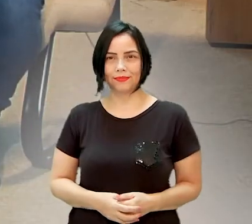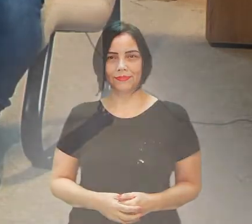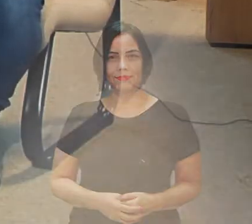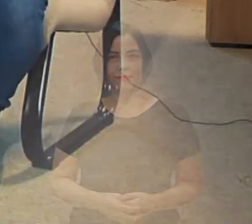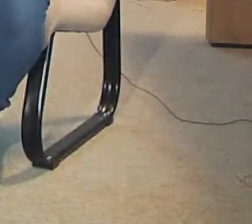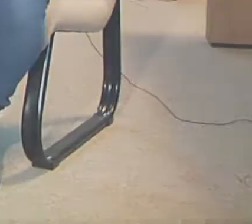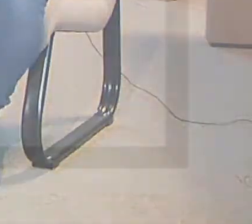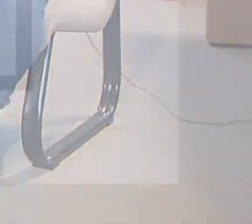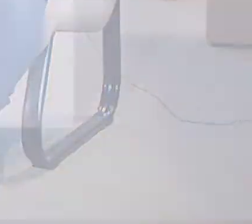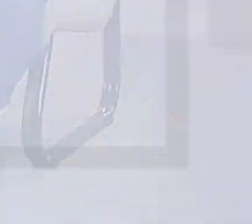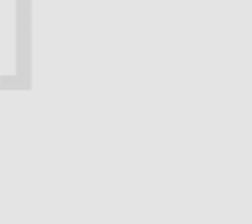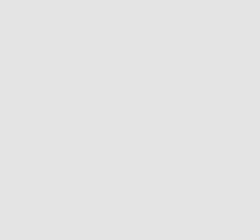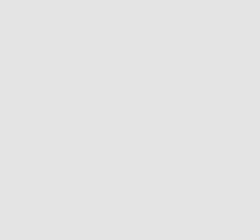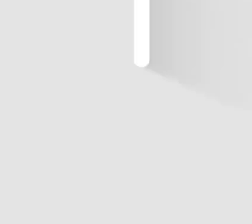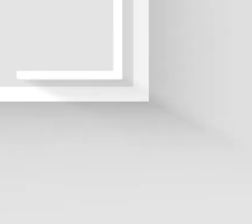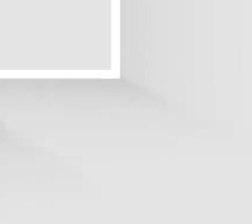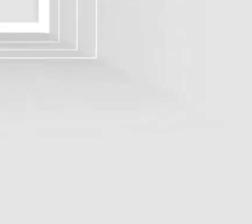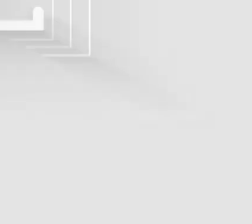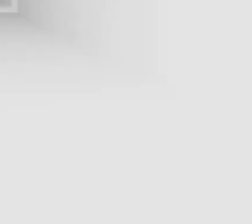Jefferson Cardoso.